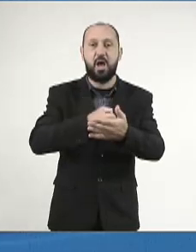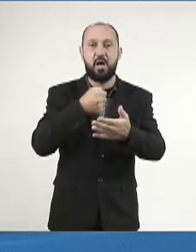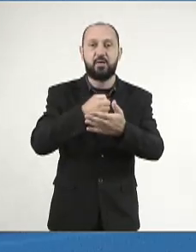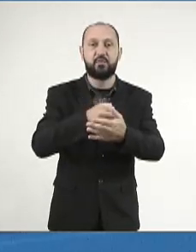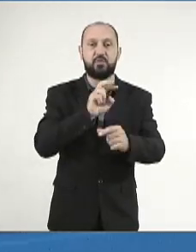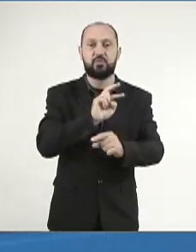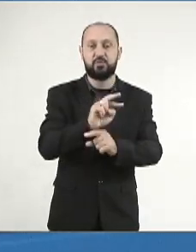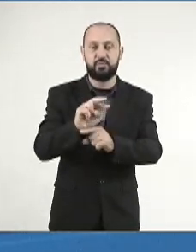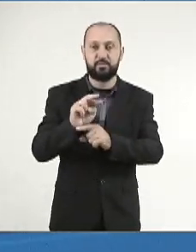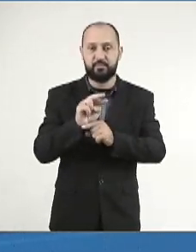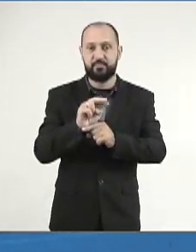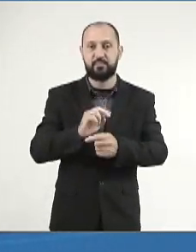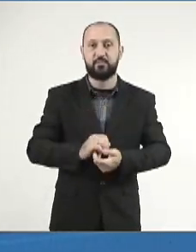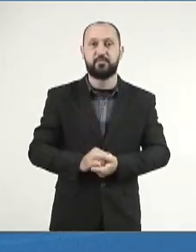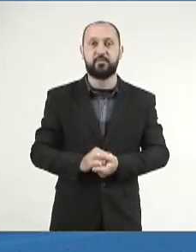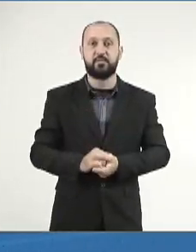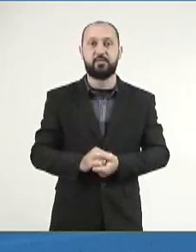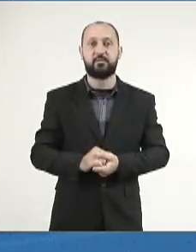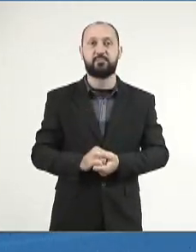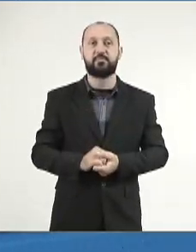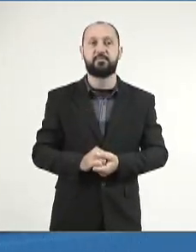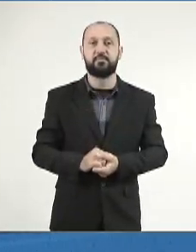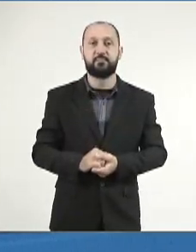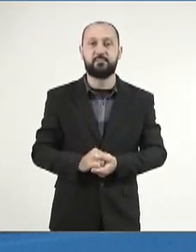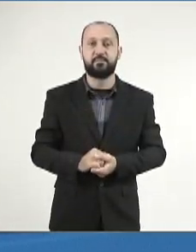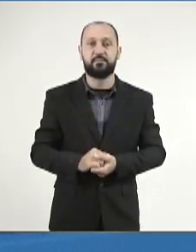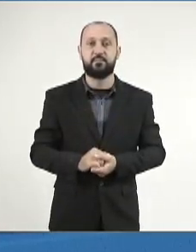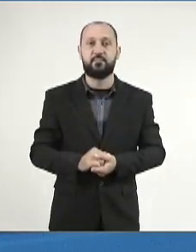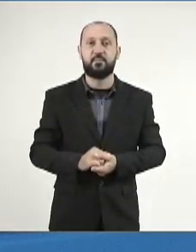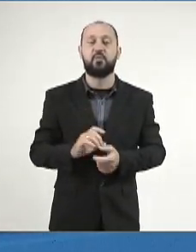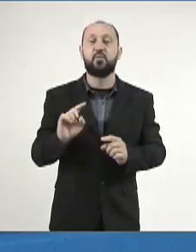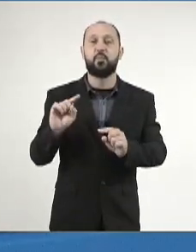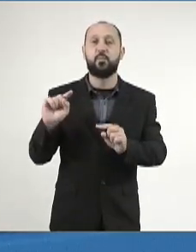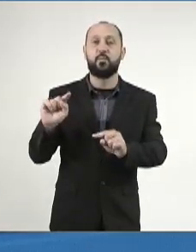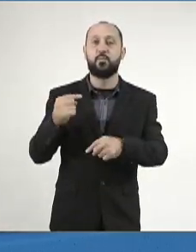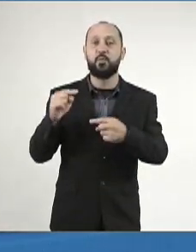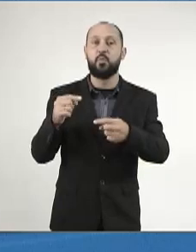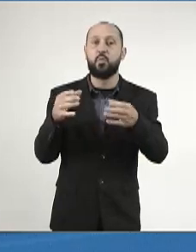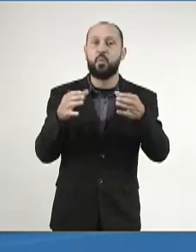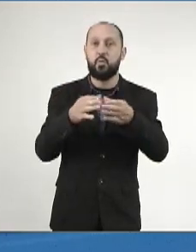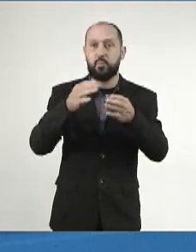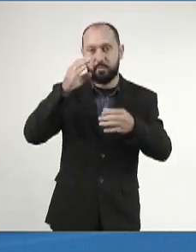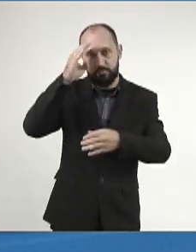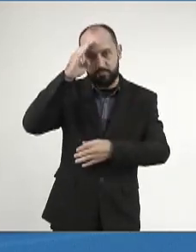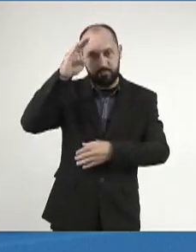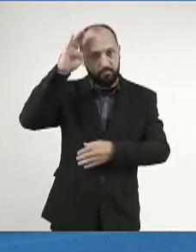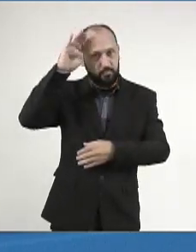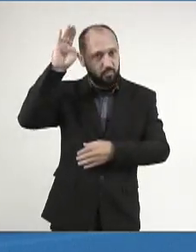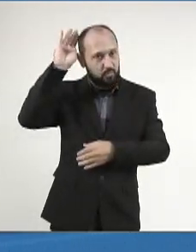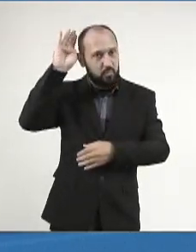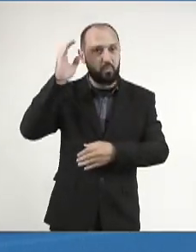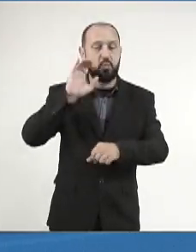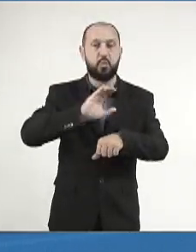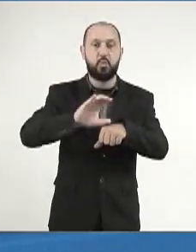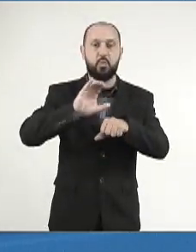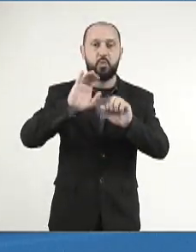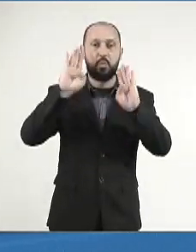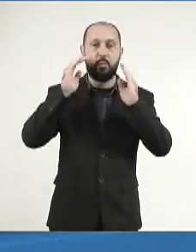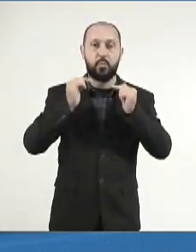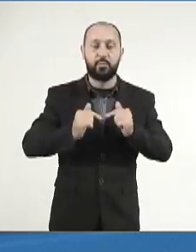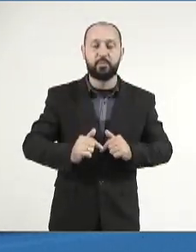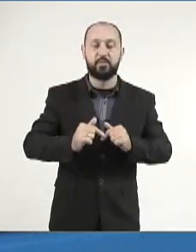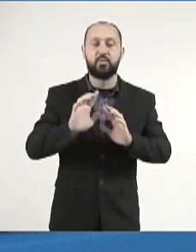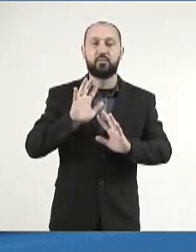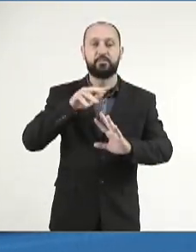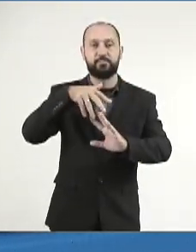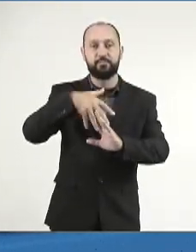preservação. Nós fomos provocados por um grupo de acadêmicos do curso de Biologia da Universidade Federal,